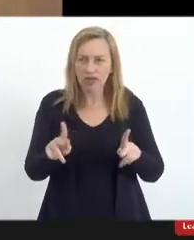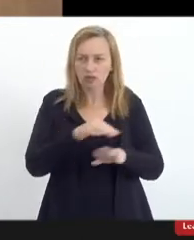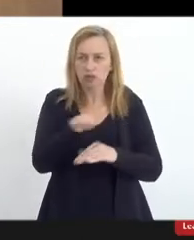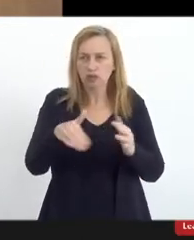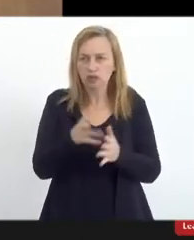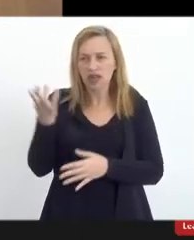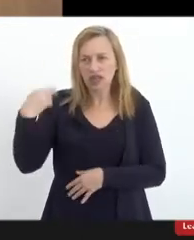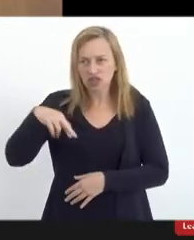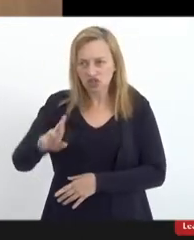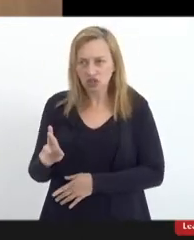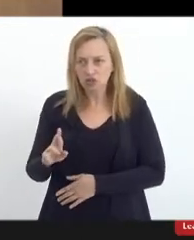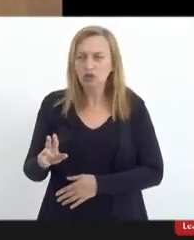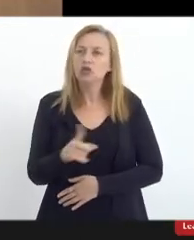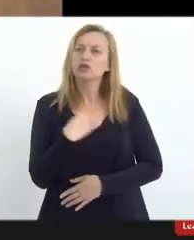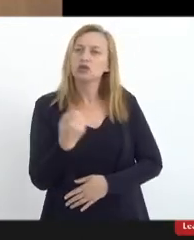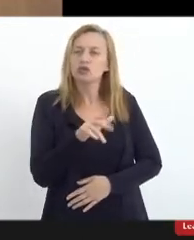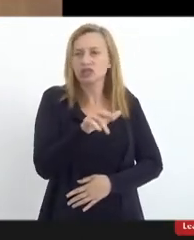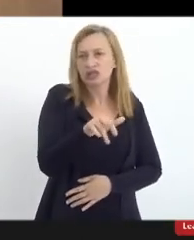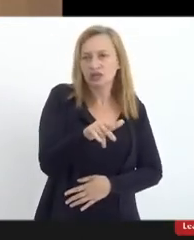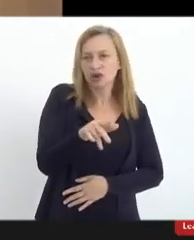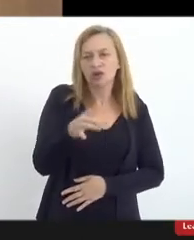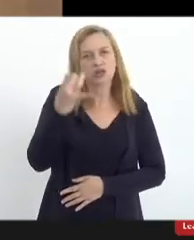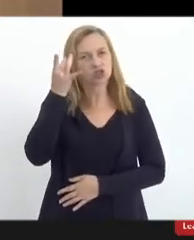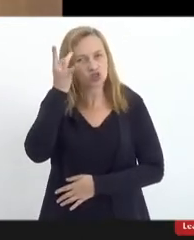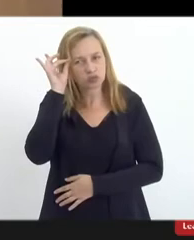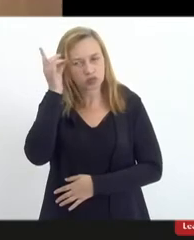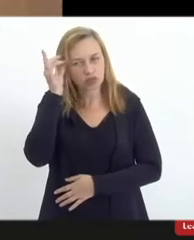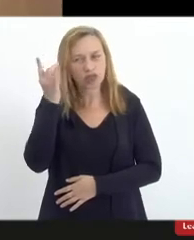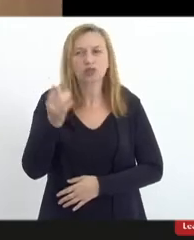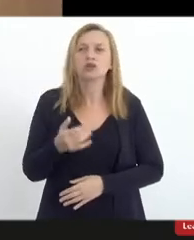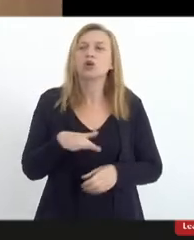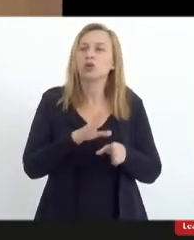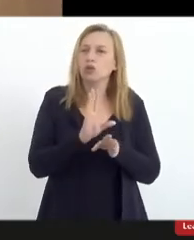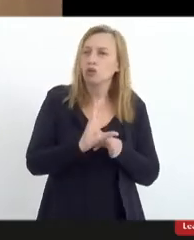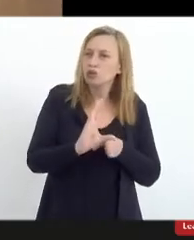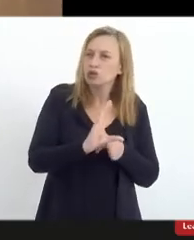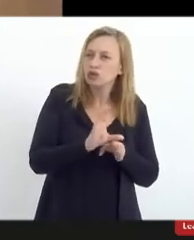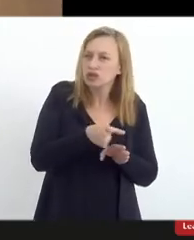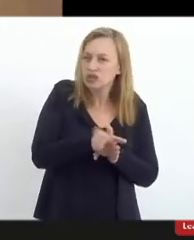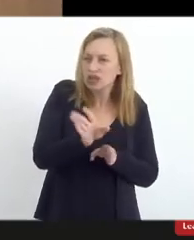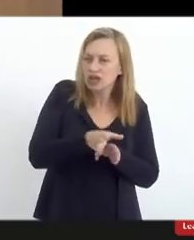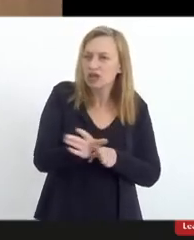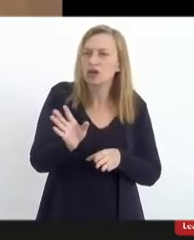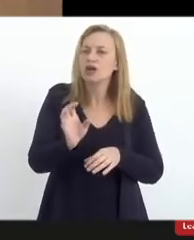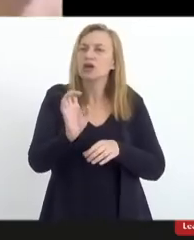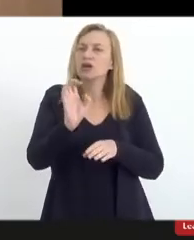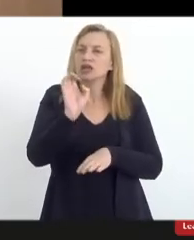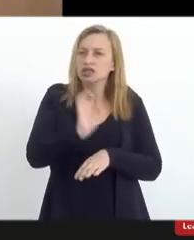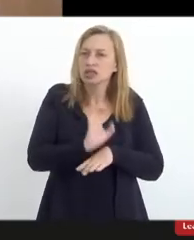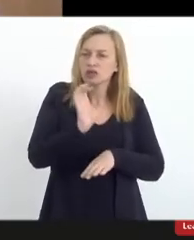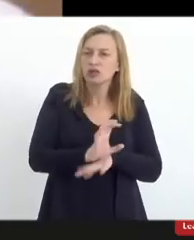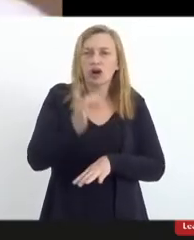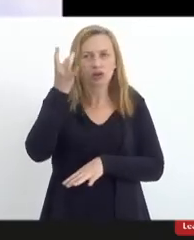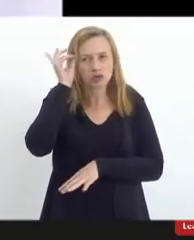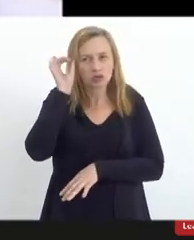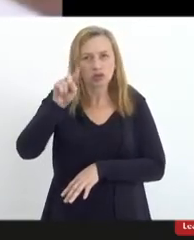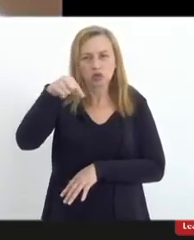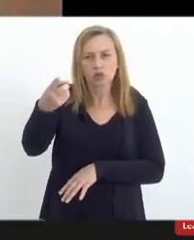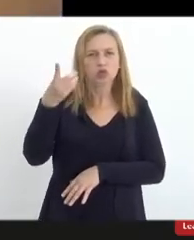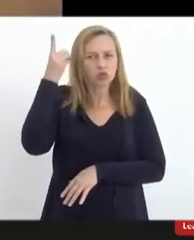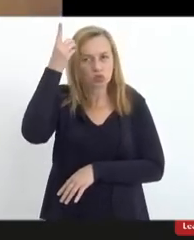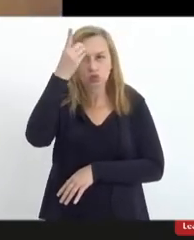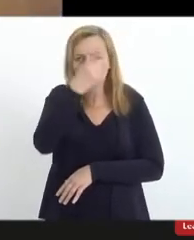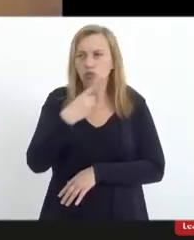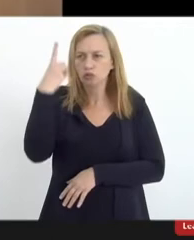com os nossos irmãos espíritas, através do Conselho Estadual Espírita, que no próximo domingo